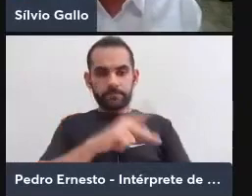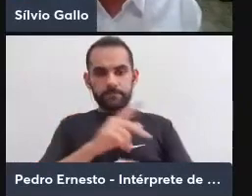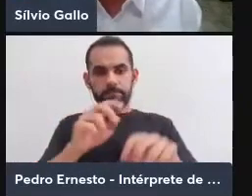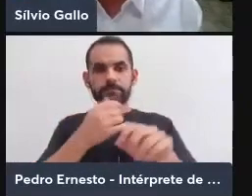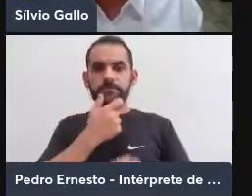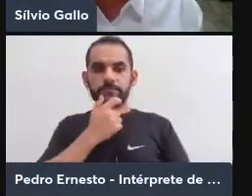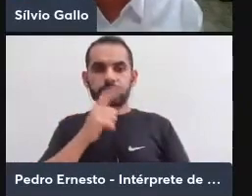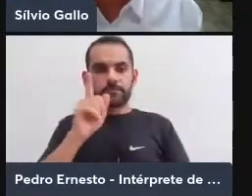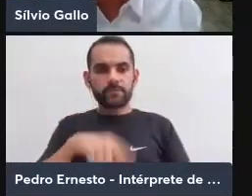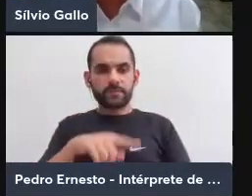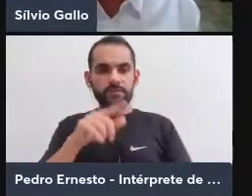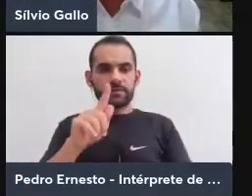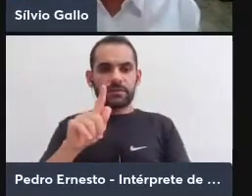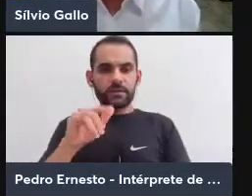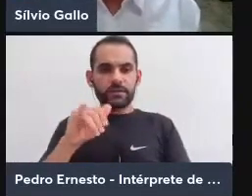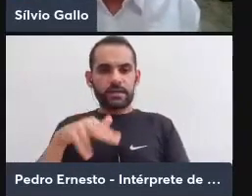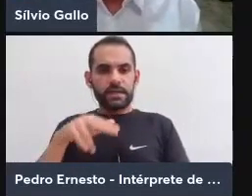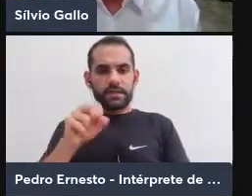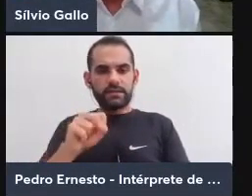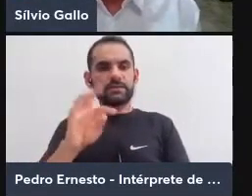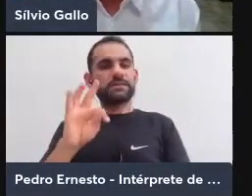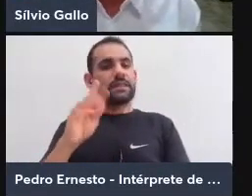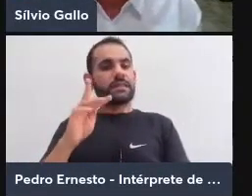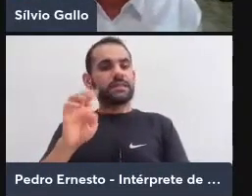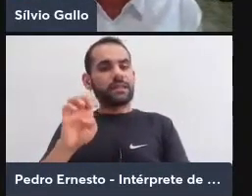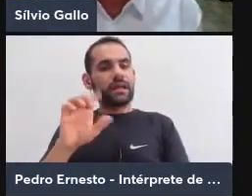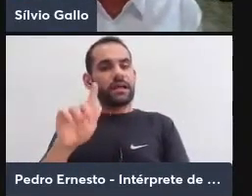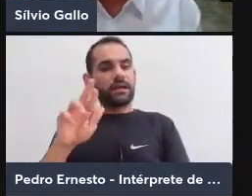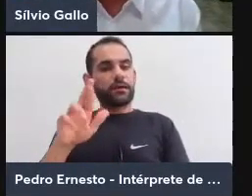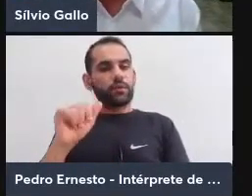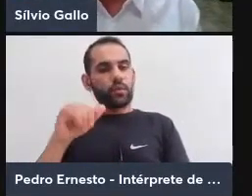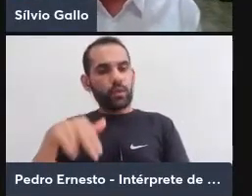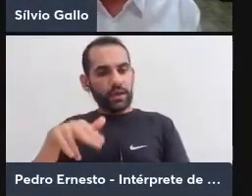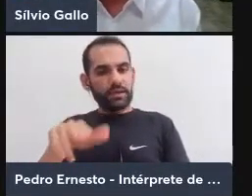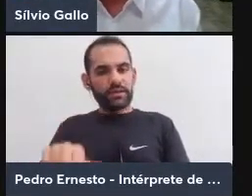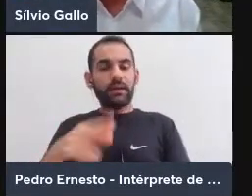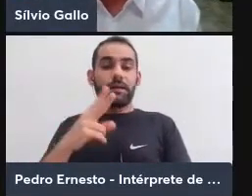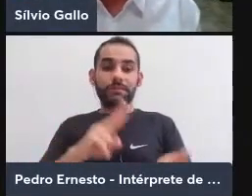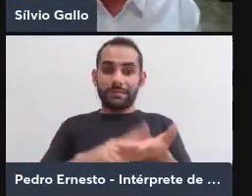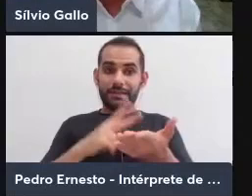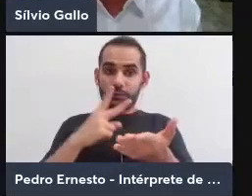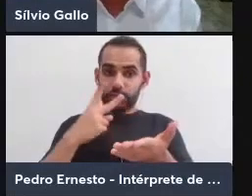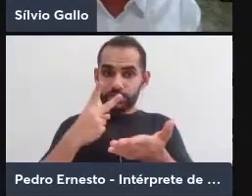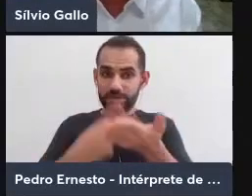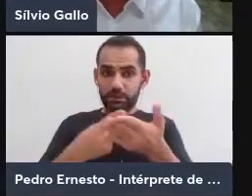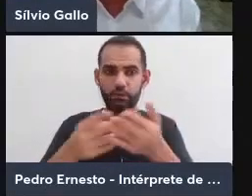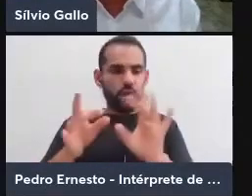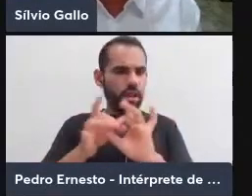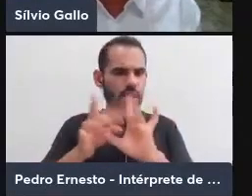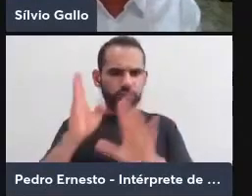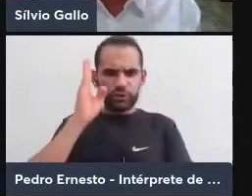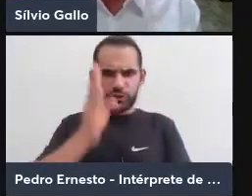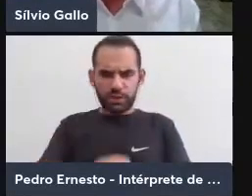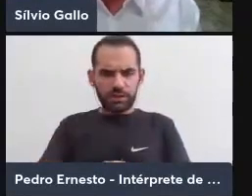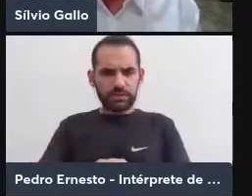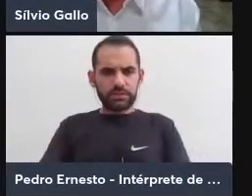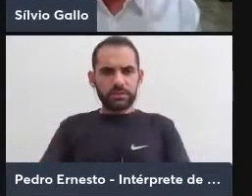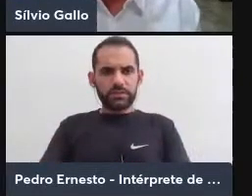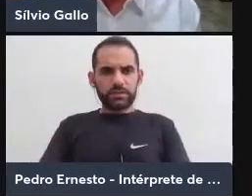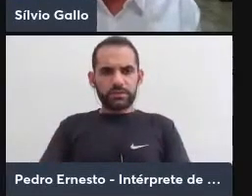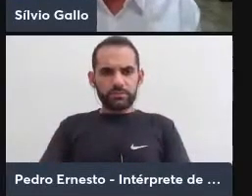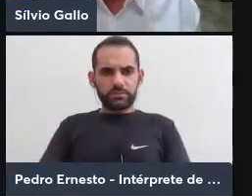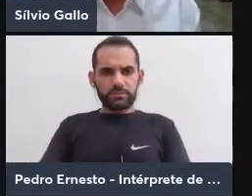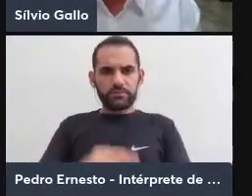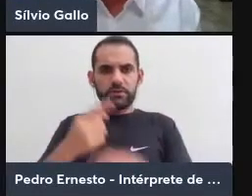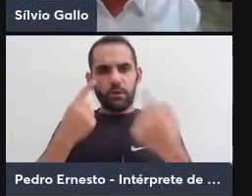é Against the Grain, numa tradução livre, numa tradução direta, literal, é